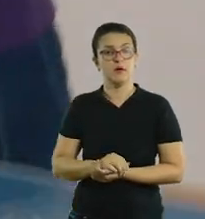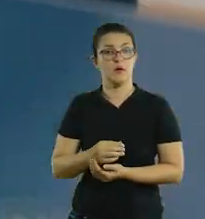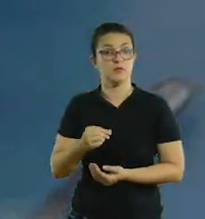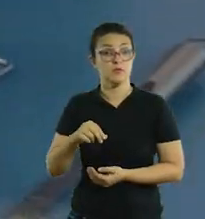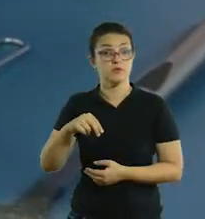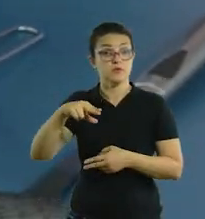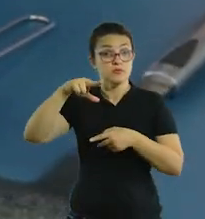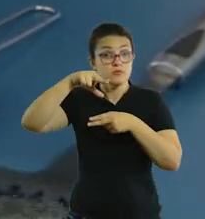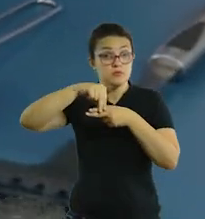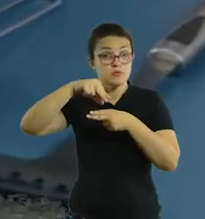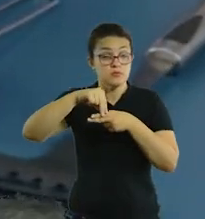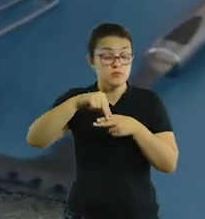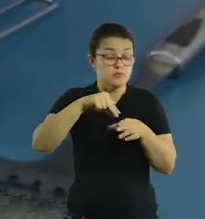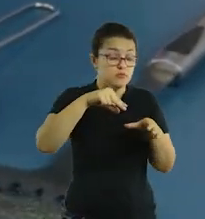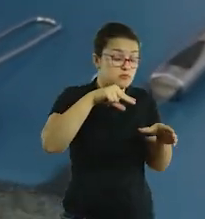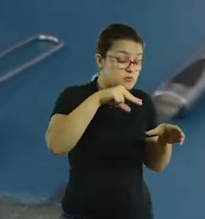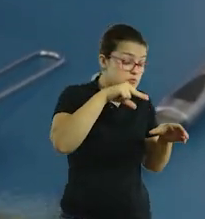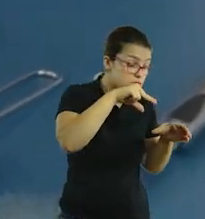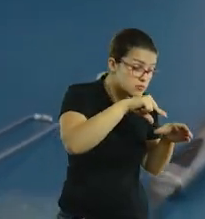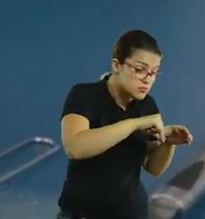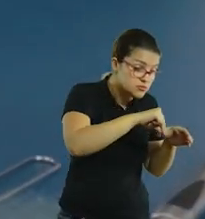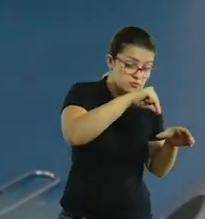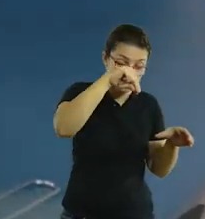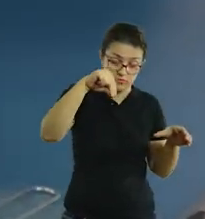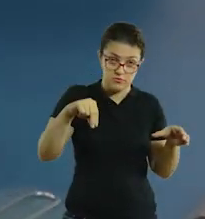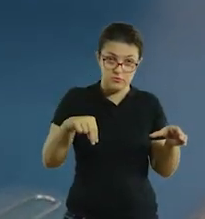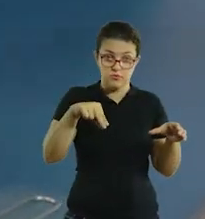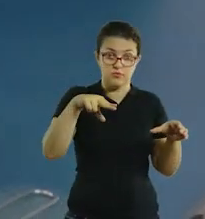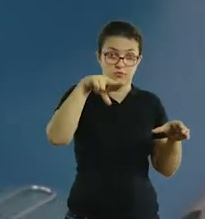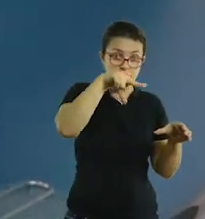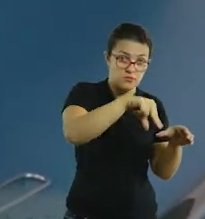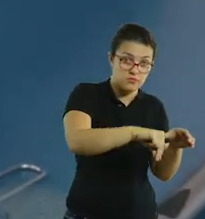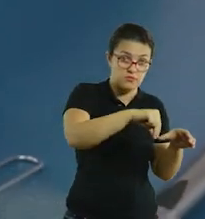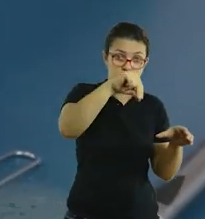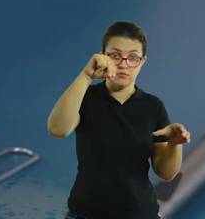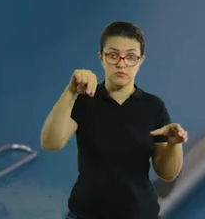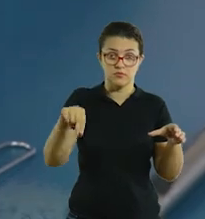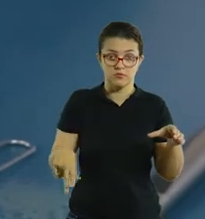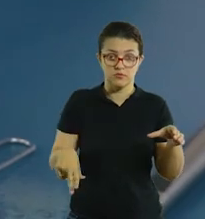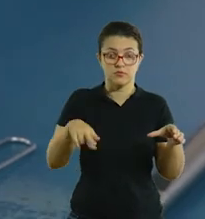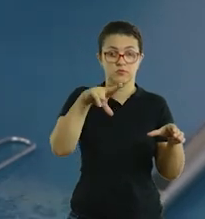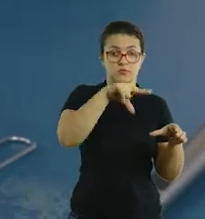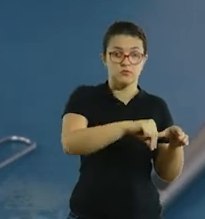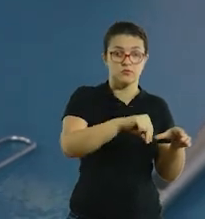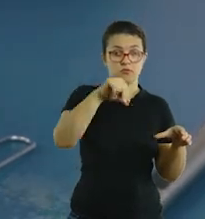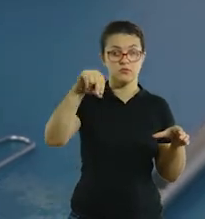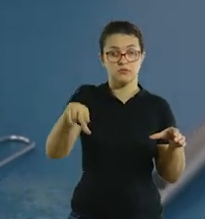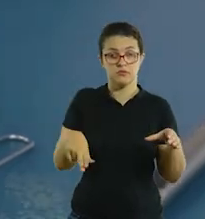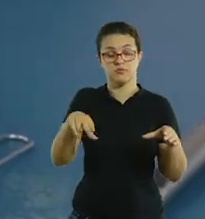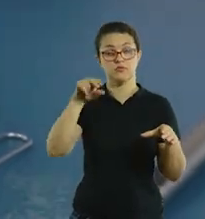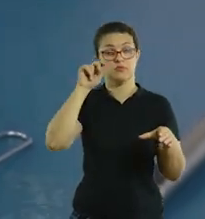de roupa, que ele vai tentar encaixar nas beiradinhas e ir tirando de dentro